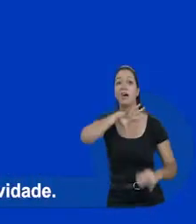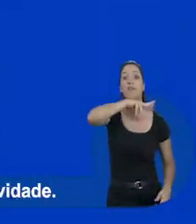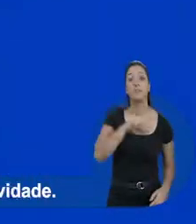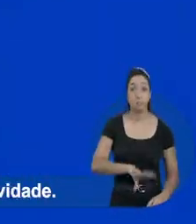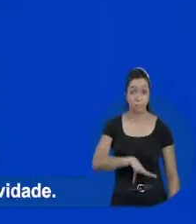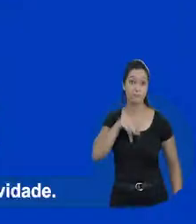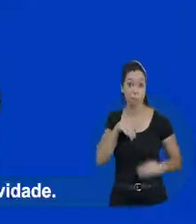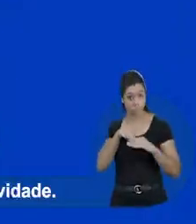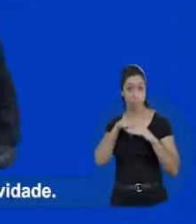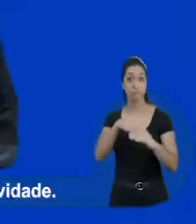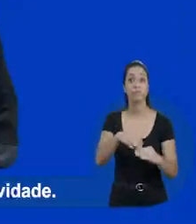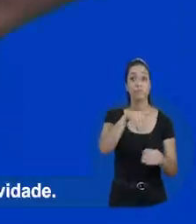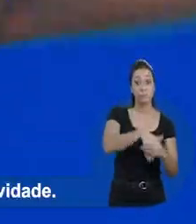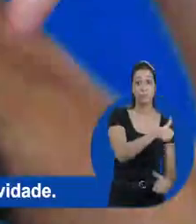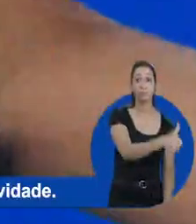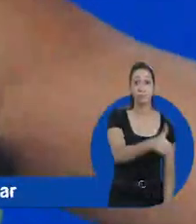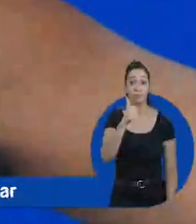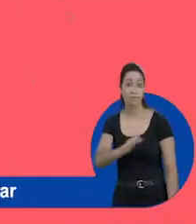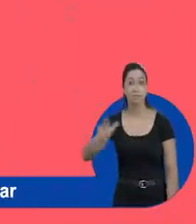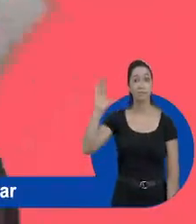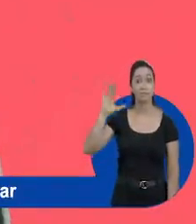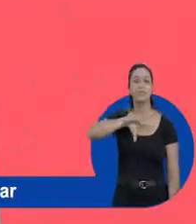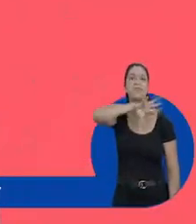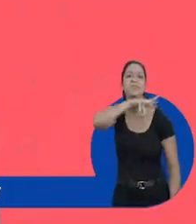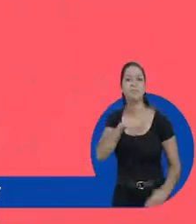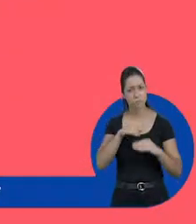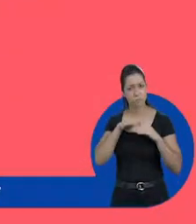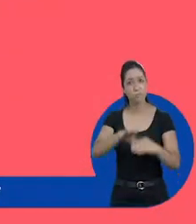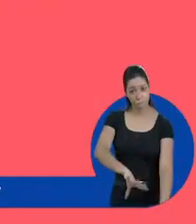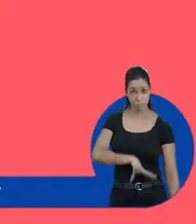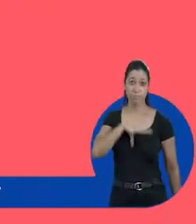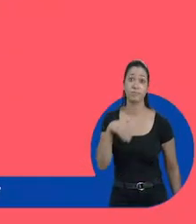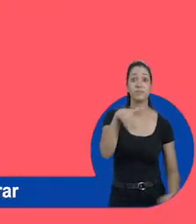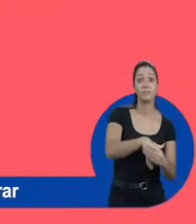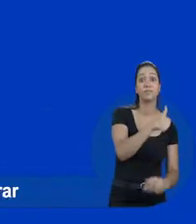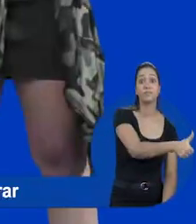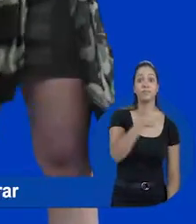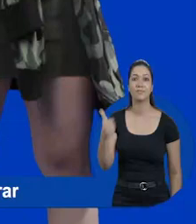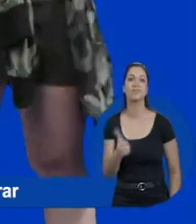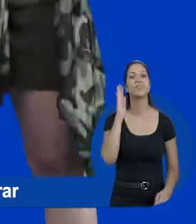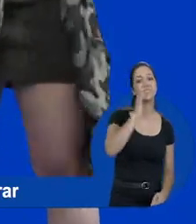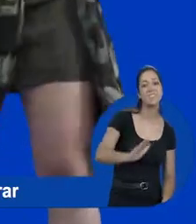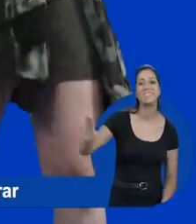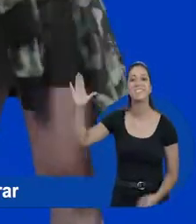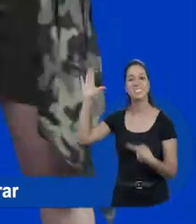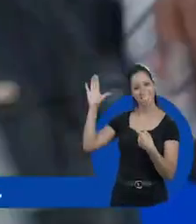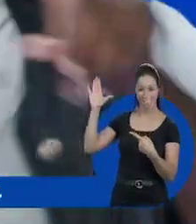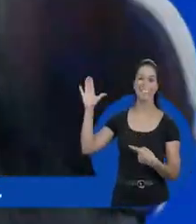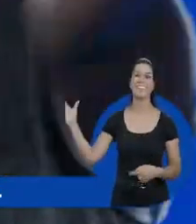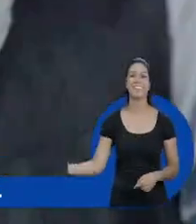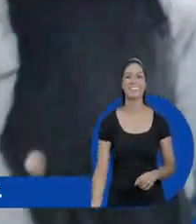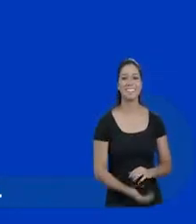temos representatividade. Odelmo vai pro fronte sem medo de errar, bote número 11 pra nos representar. Odelmo vai pro fronte sem medo de errar,